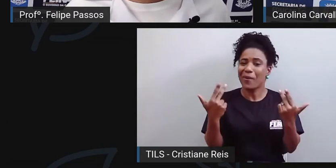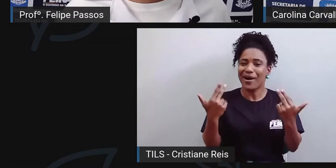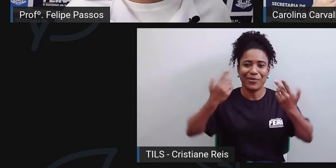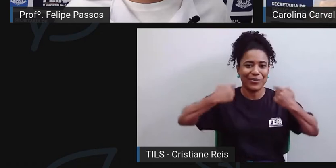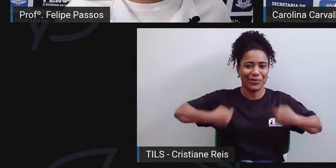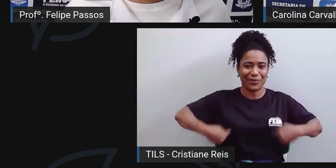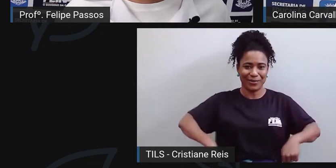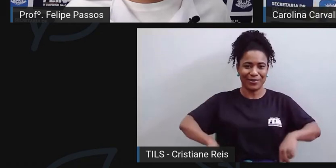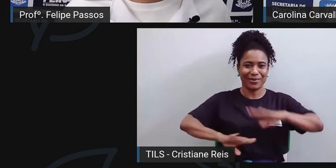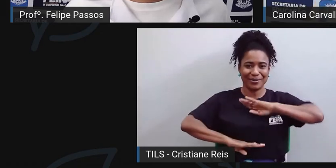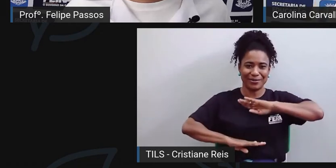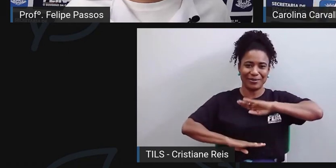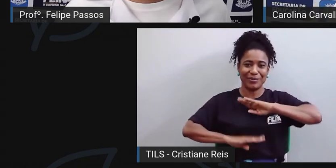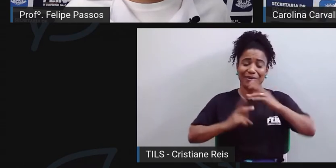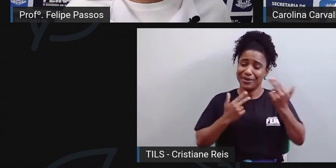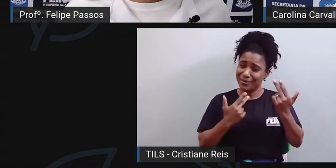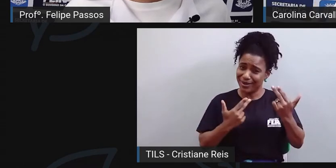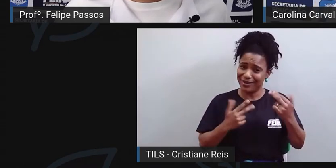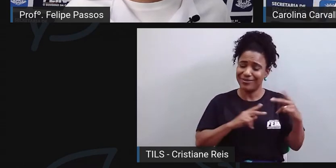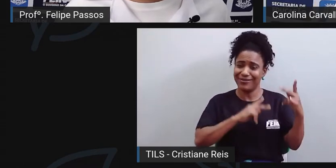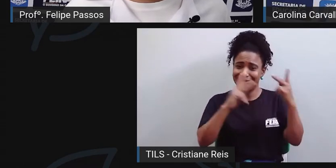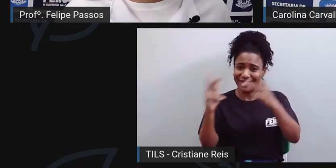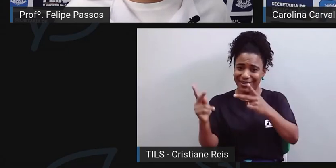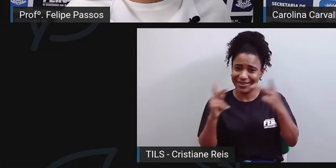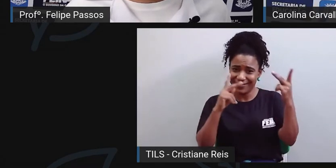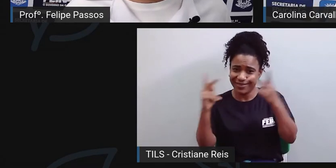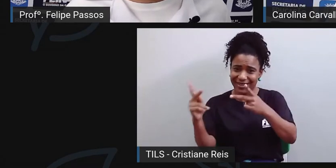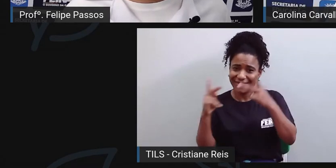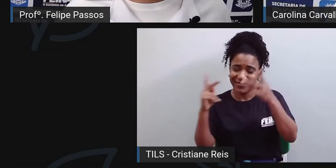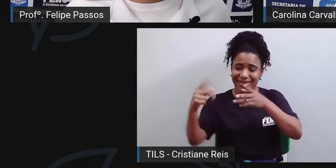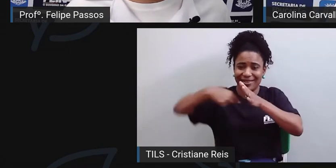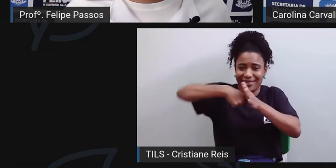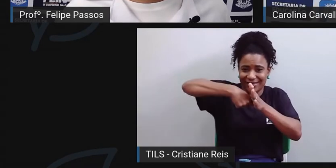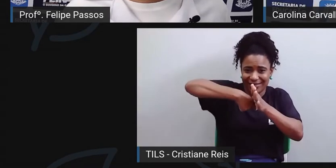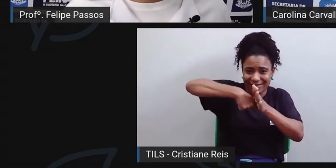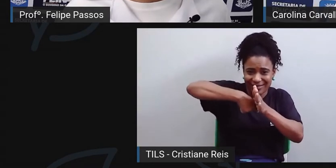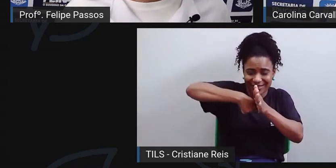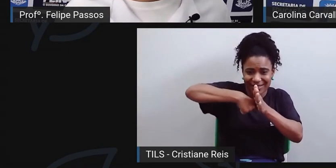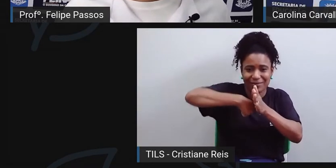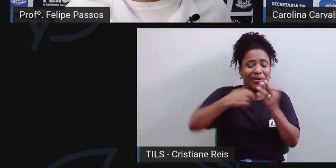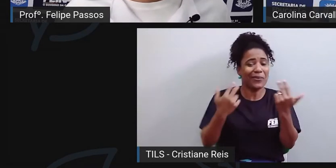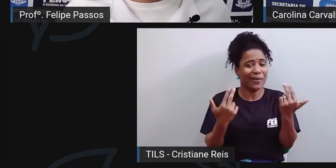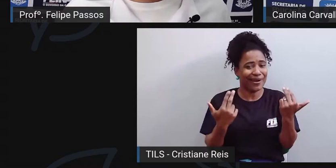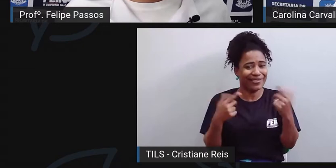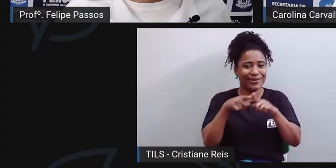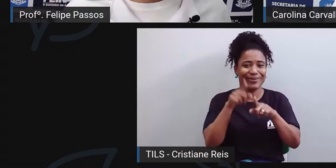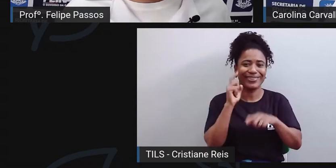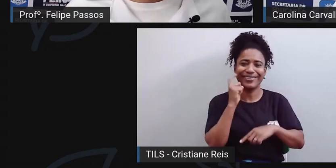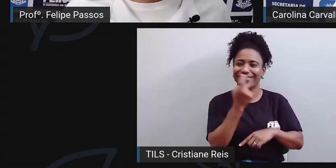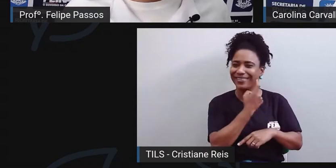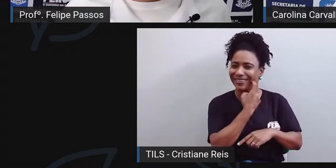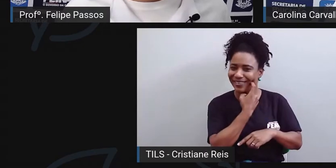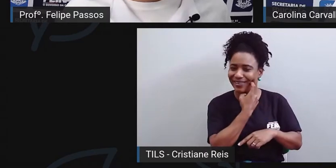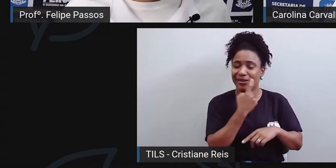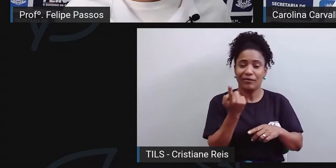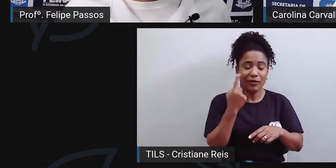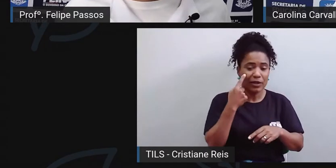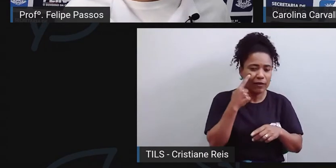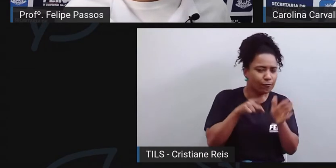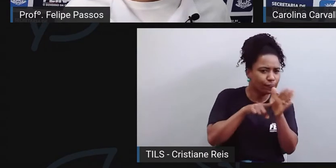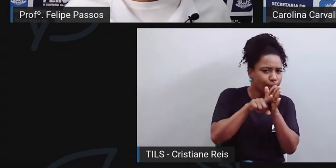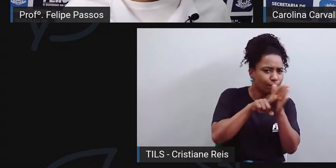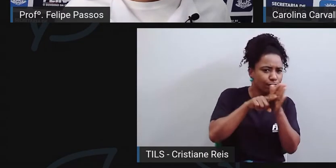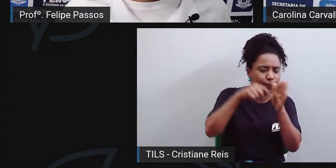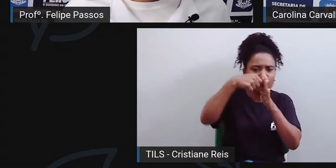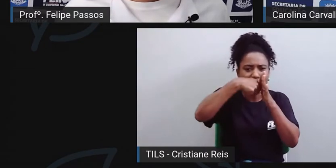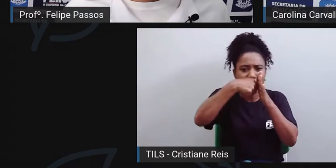coisa com a saúde da nossa boca. Então, a gente precisa ir no dentista, o dentista vai avaliar, vai orientar em relação às melhores formas de